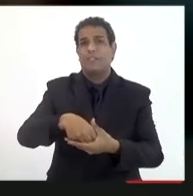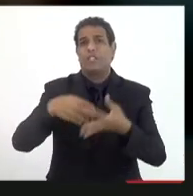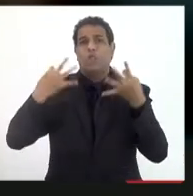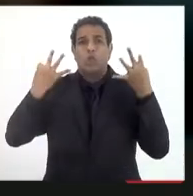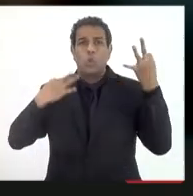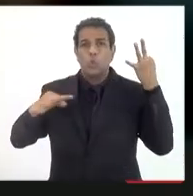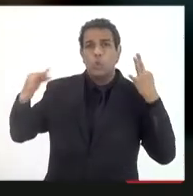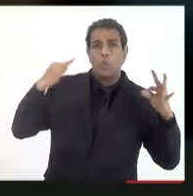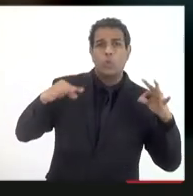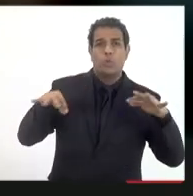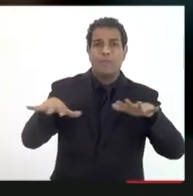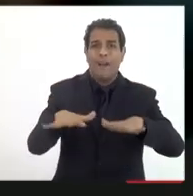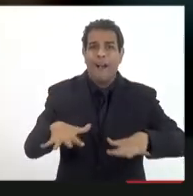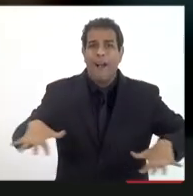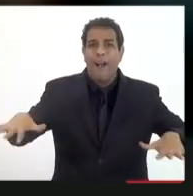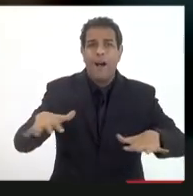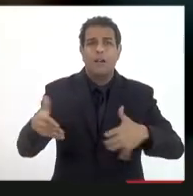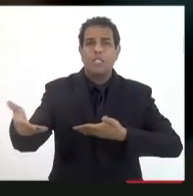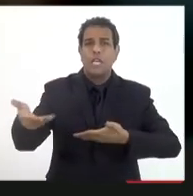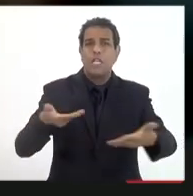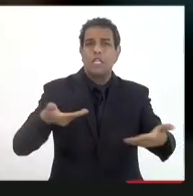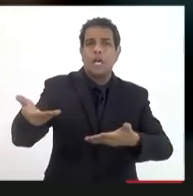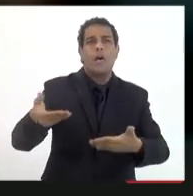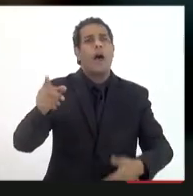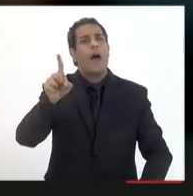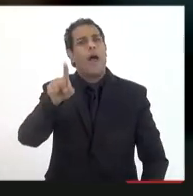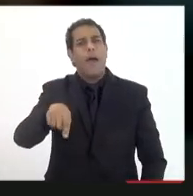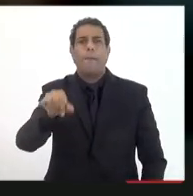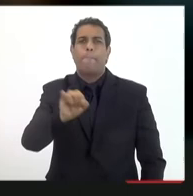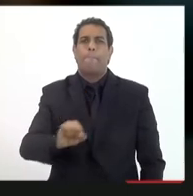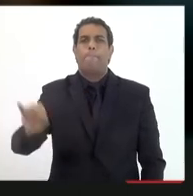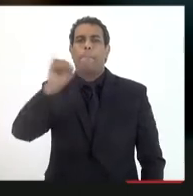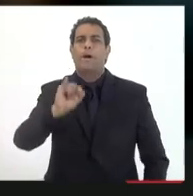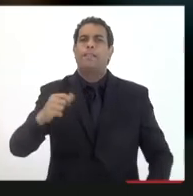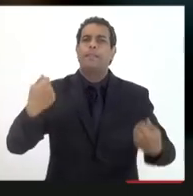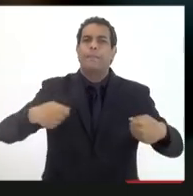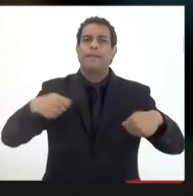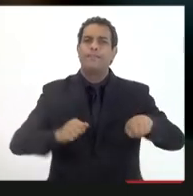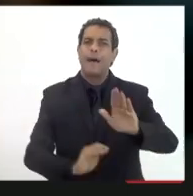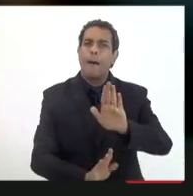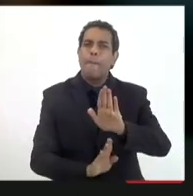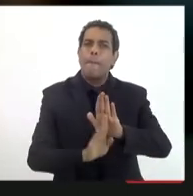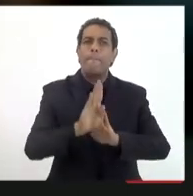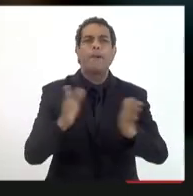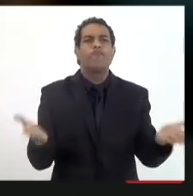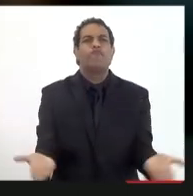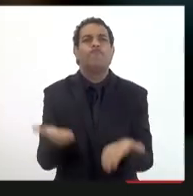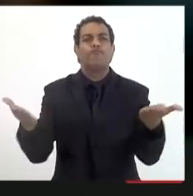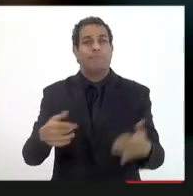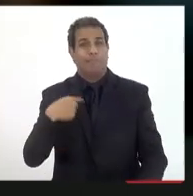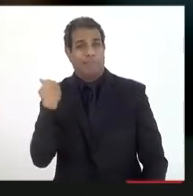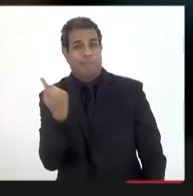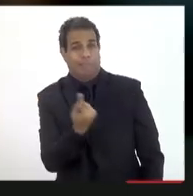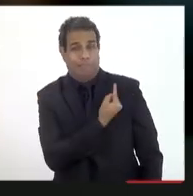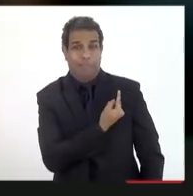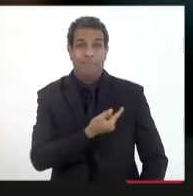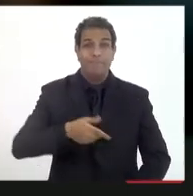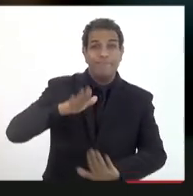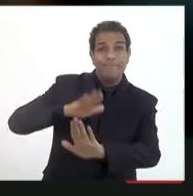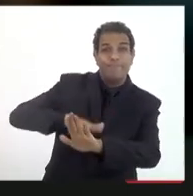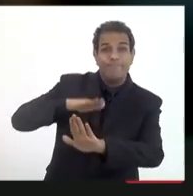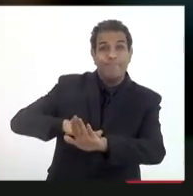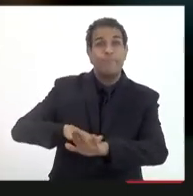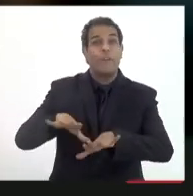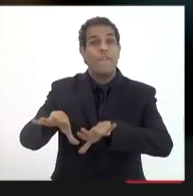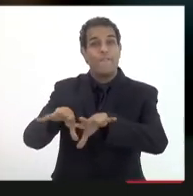dúvida que a área de serviços ela precisa ser mais incentivada e para isso nós precisamos de educação e educação